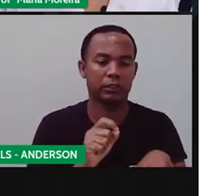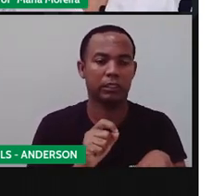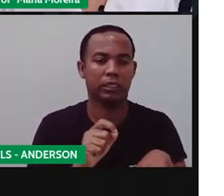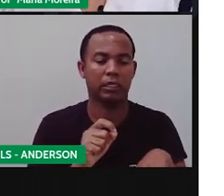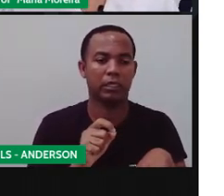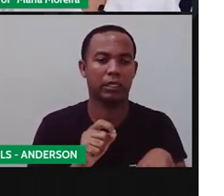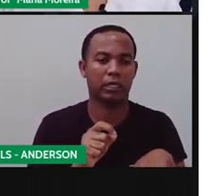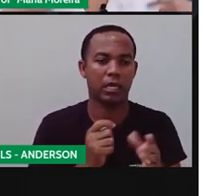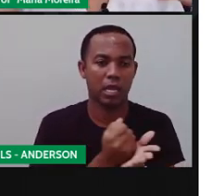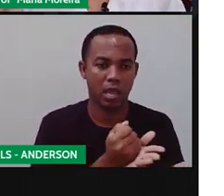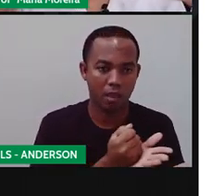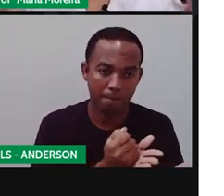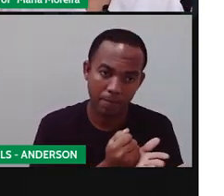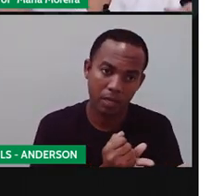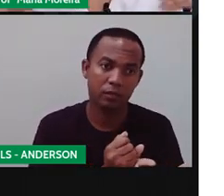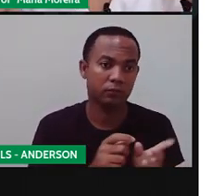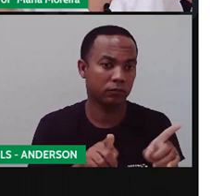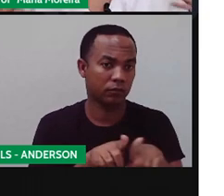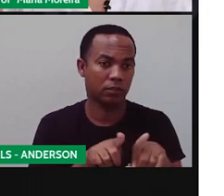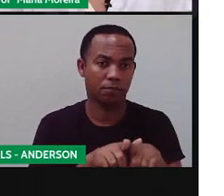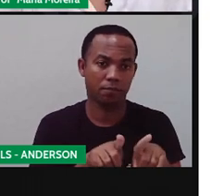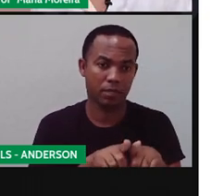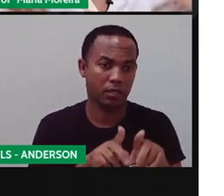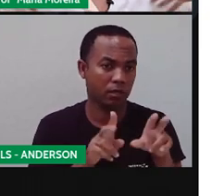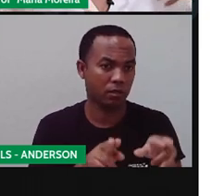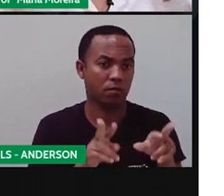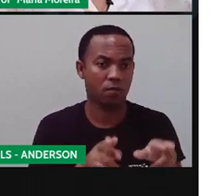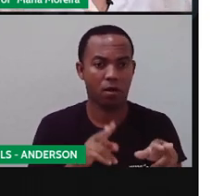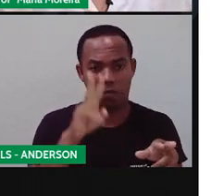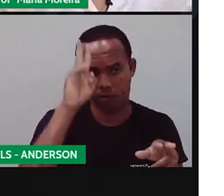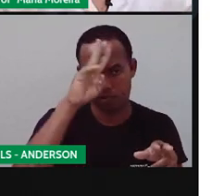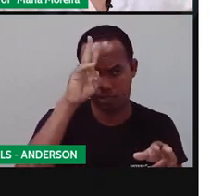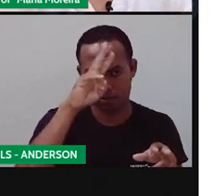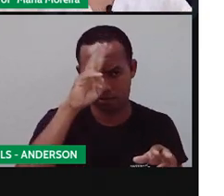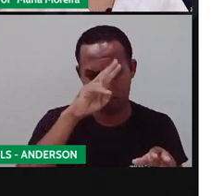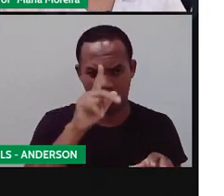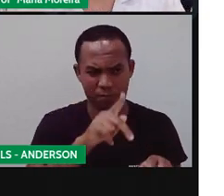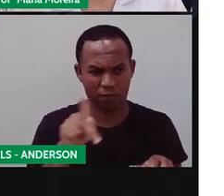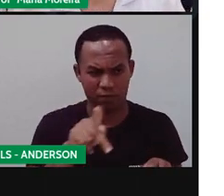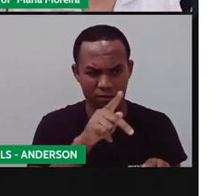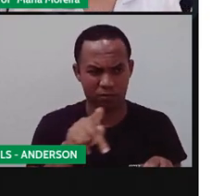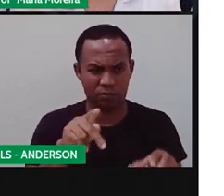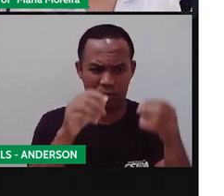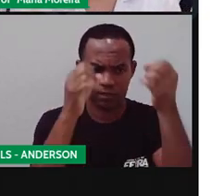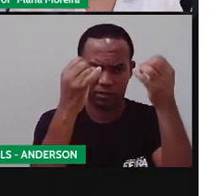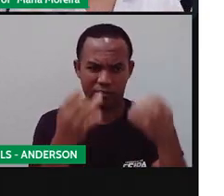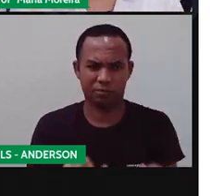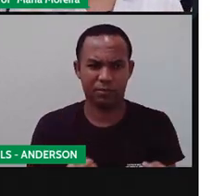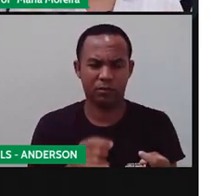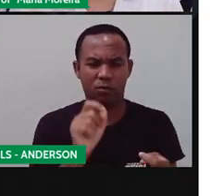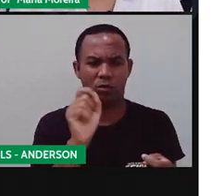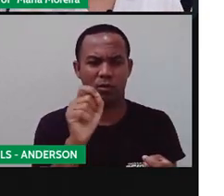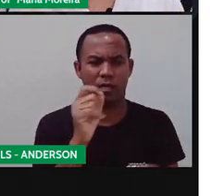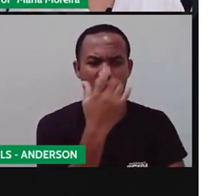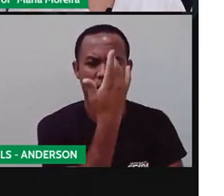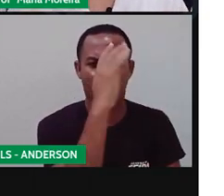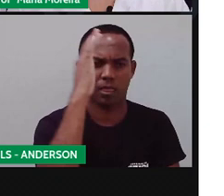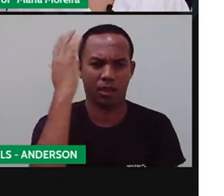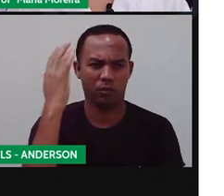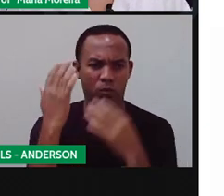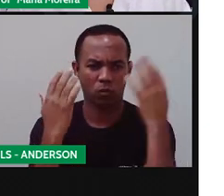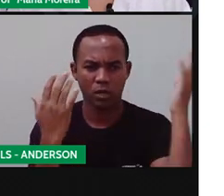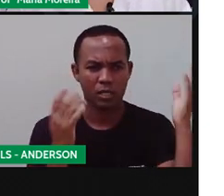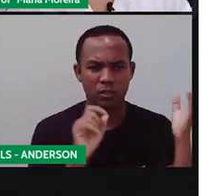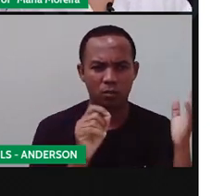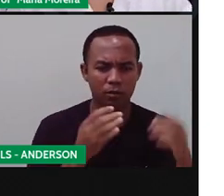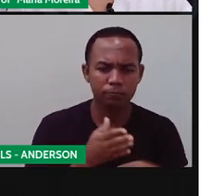plantas, elas são... Lembra daquela que a Pró falou, que os africanos, eles tinham essa relação muito próxima com a natureza, que eles não